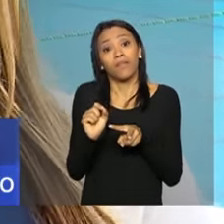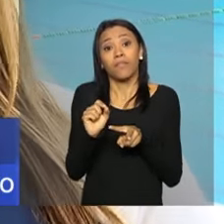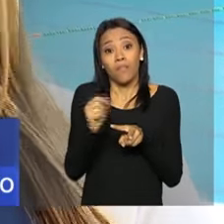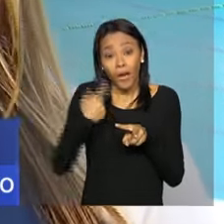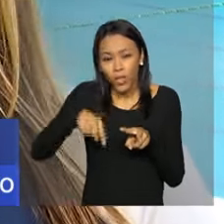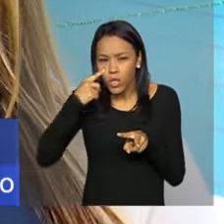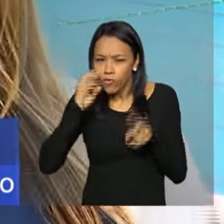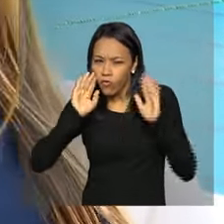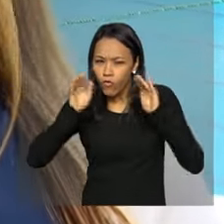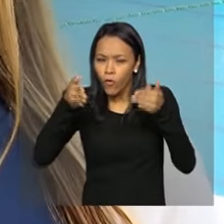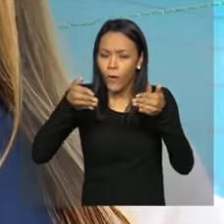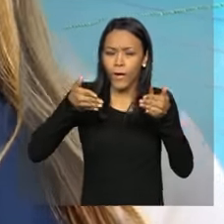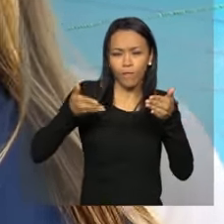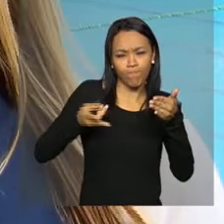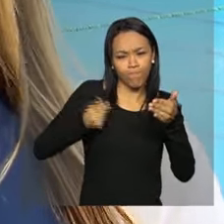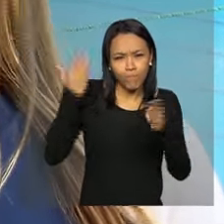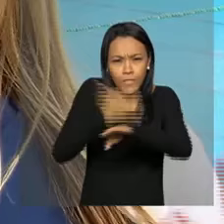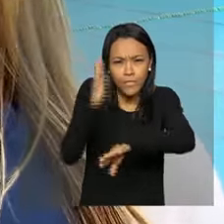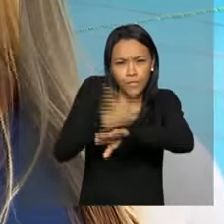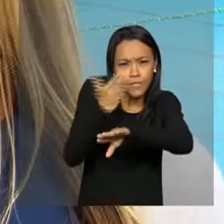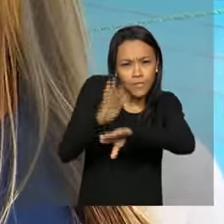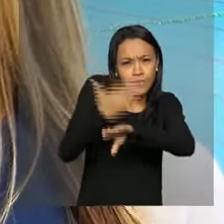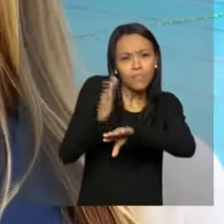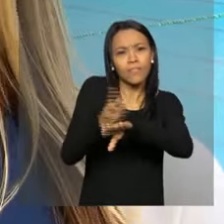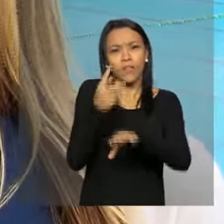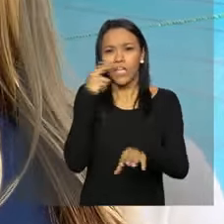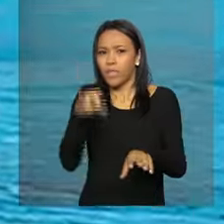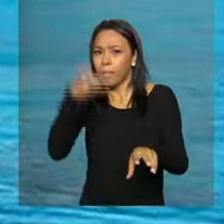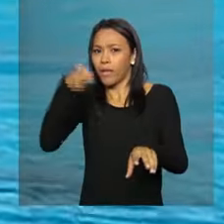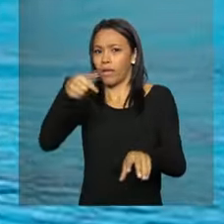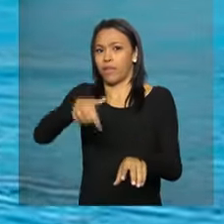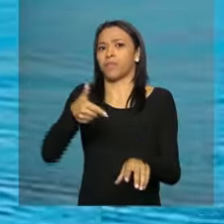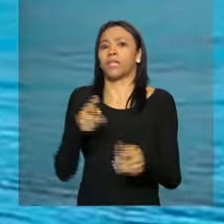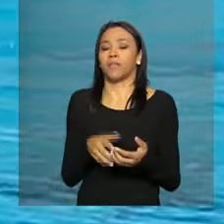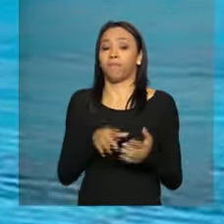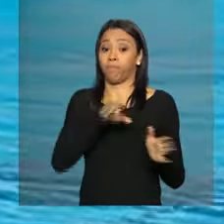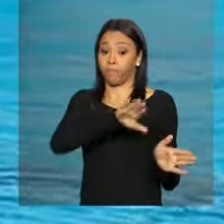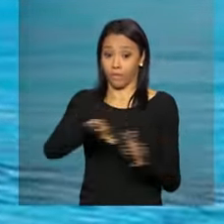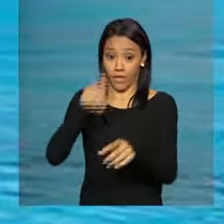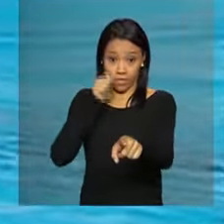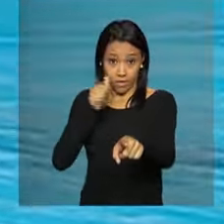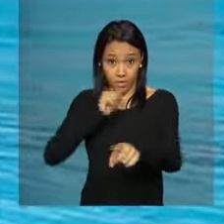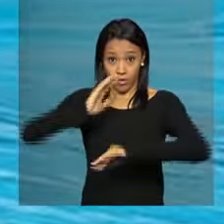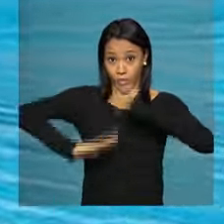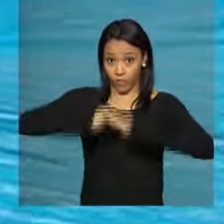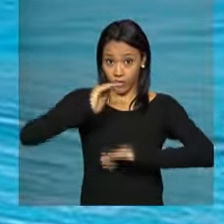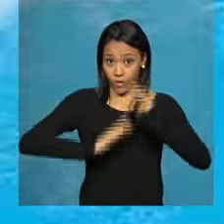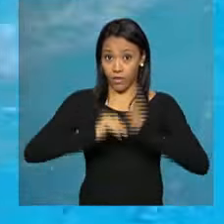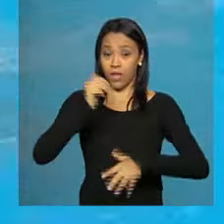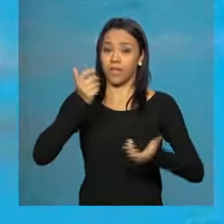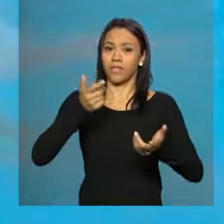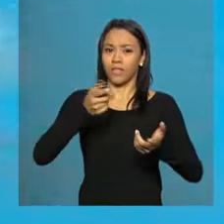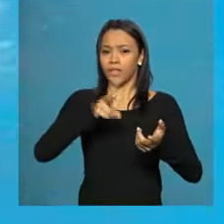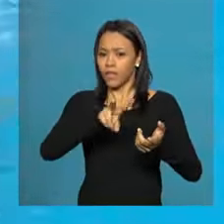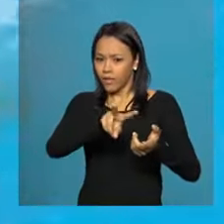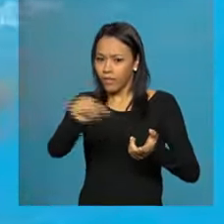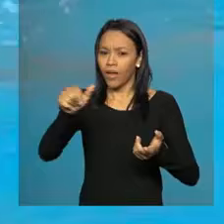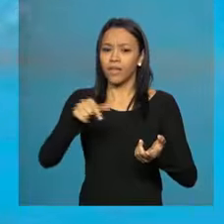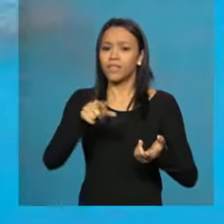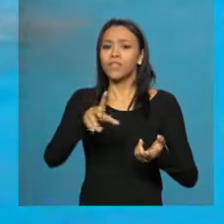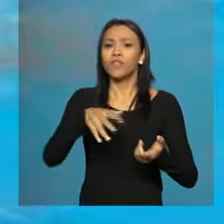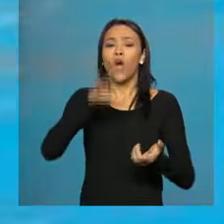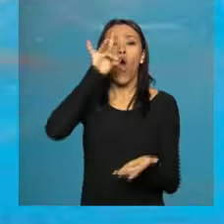focar o nosso treinamento em cima do que a gente está vendo aqui, né? As atletas que vão defender o país nos Jogos não foram convocadas